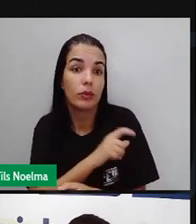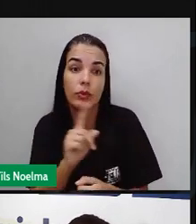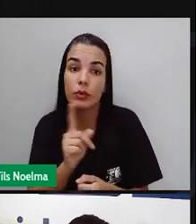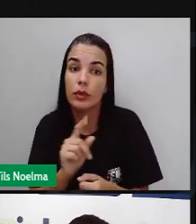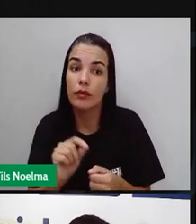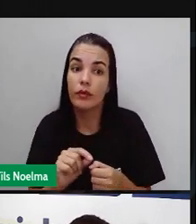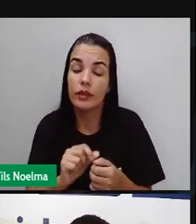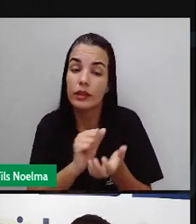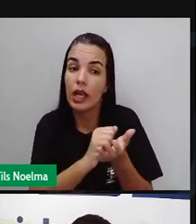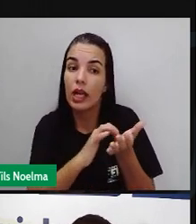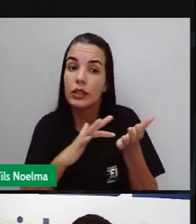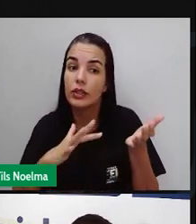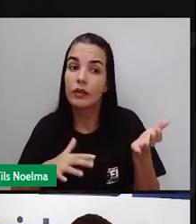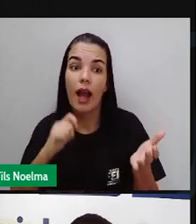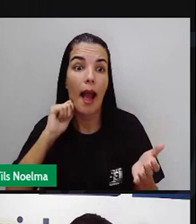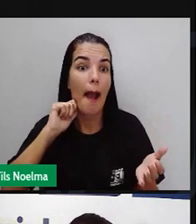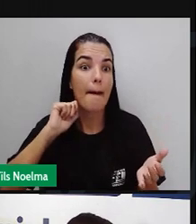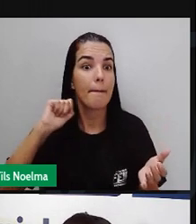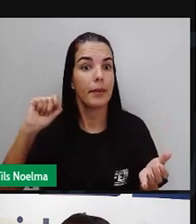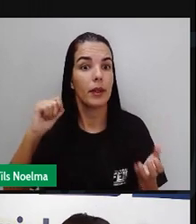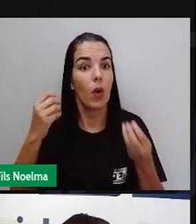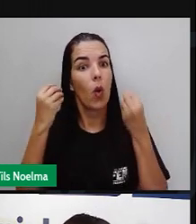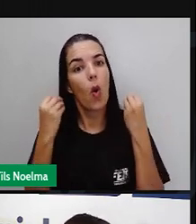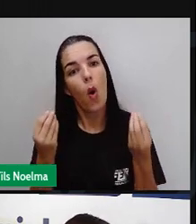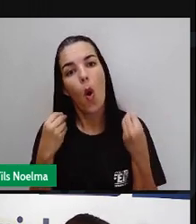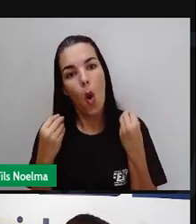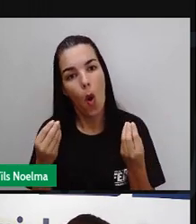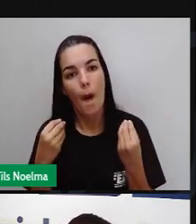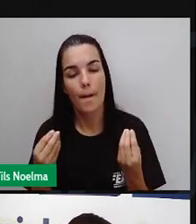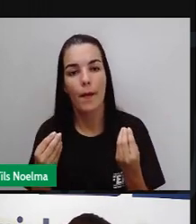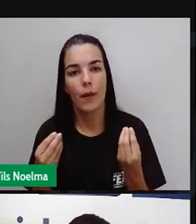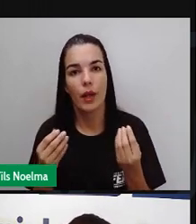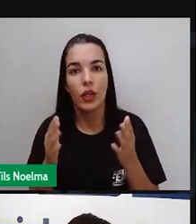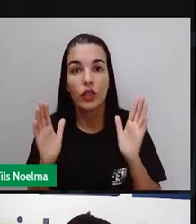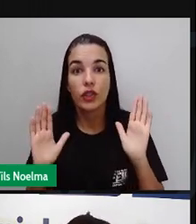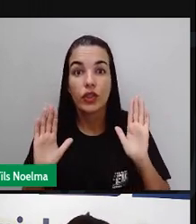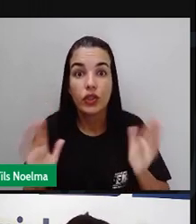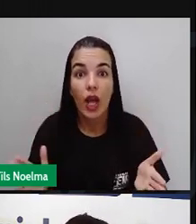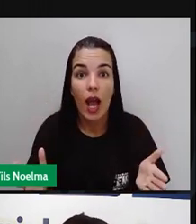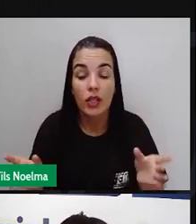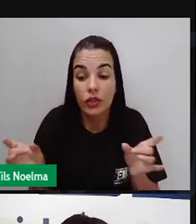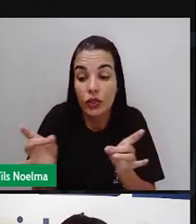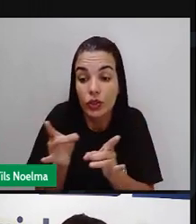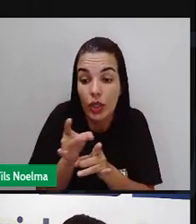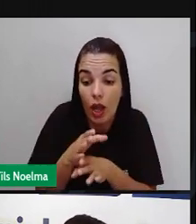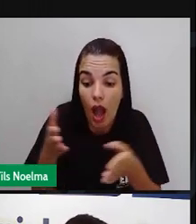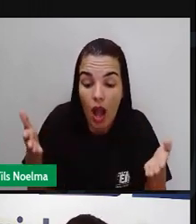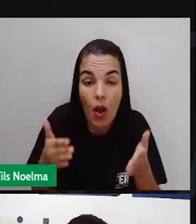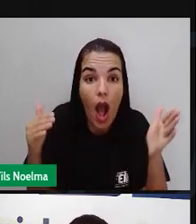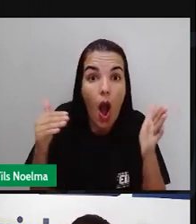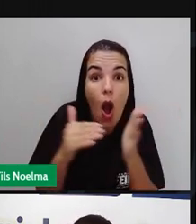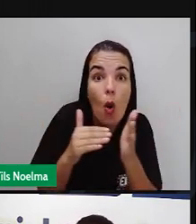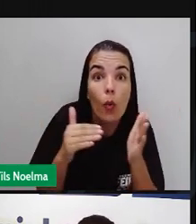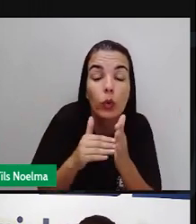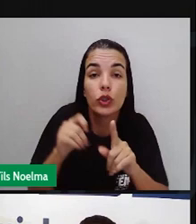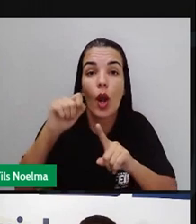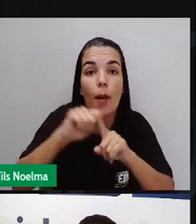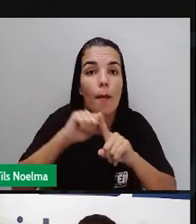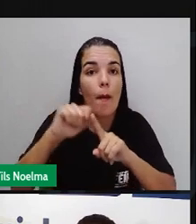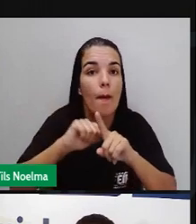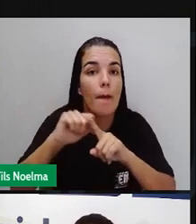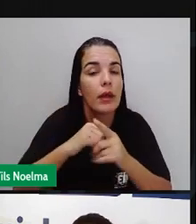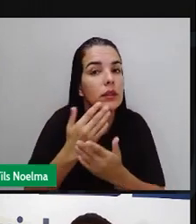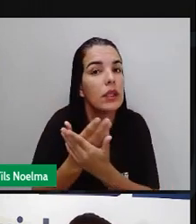estamos aqui já no nosso chegando né ao nosso último mês esse vai ser o último mês aí